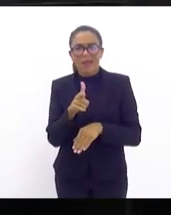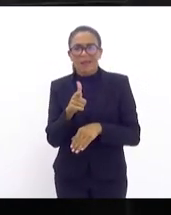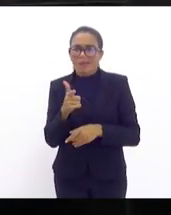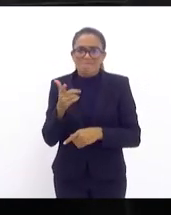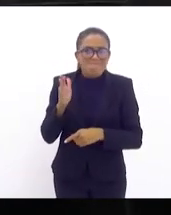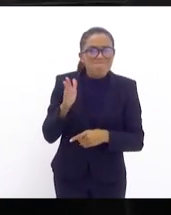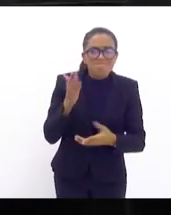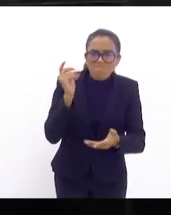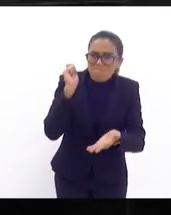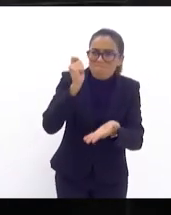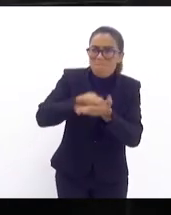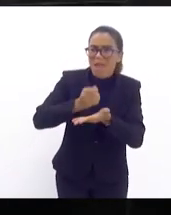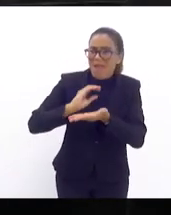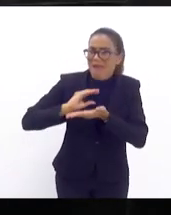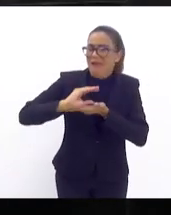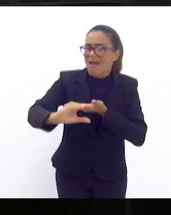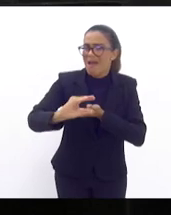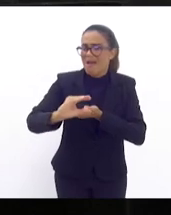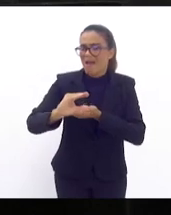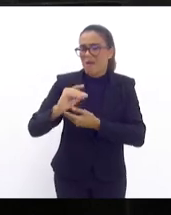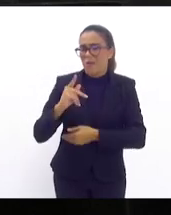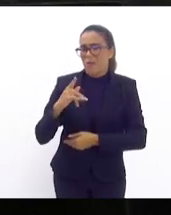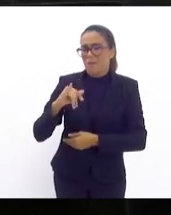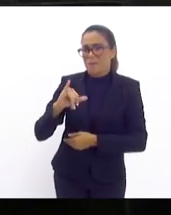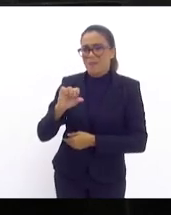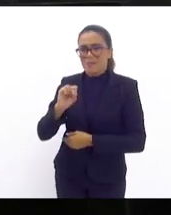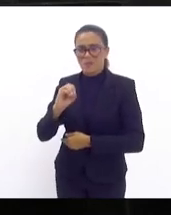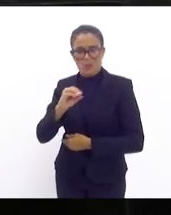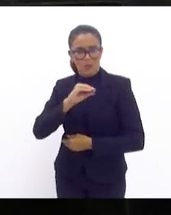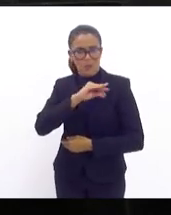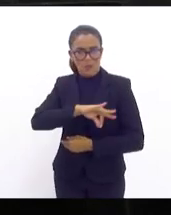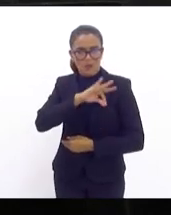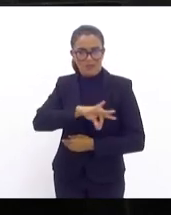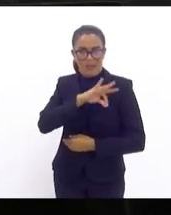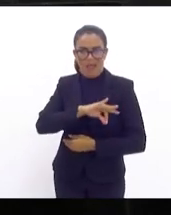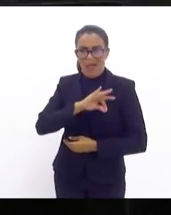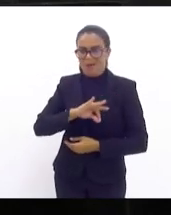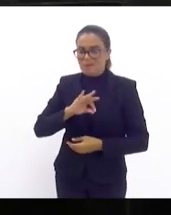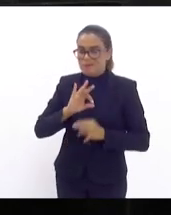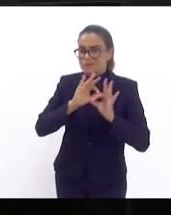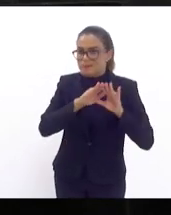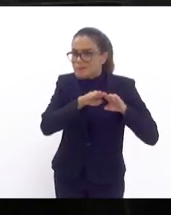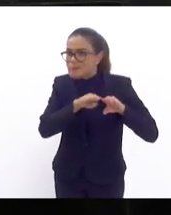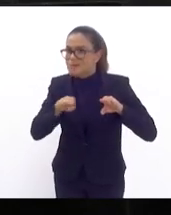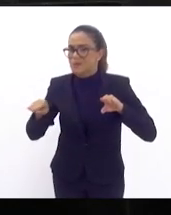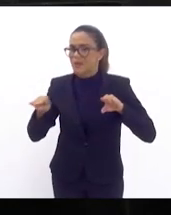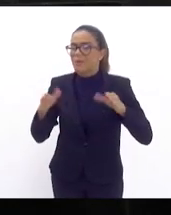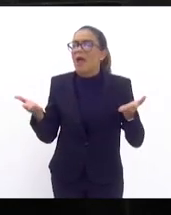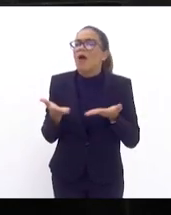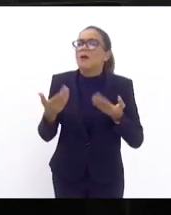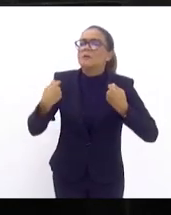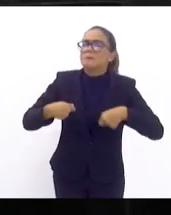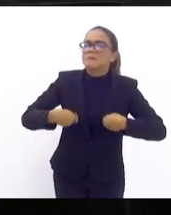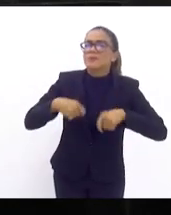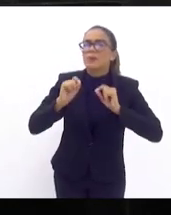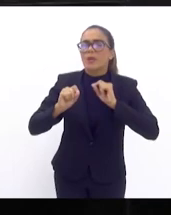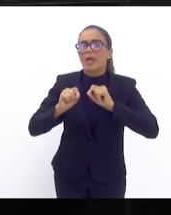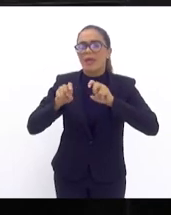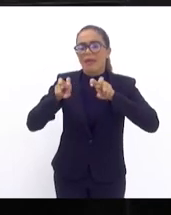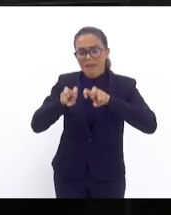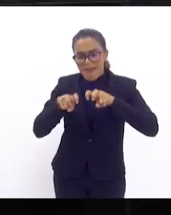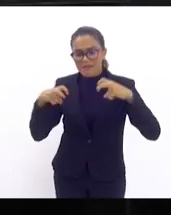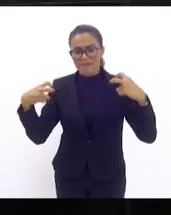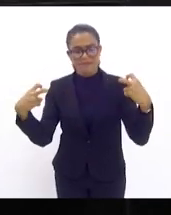o piso. Porque nós já debatemos, nós já conversamos, nós já encaminhamos. e o que a gente precisa agora é sentar e